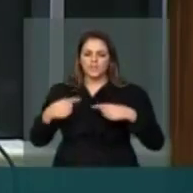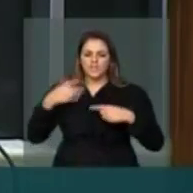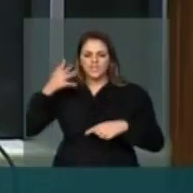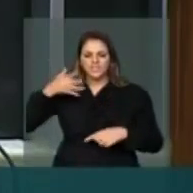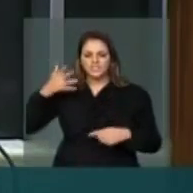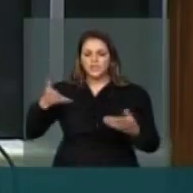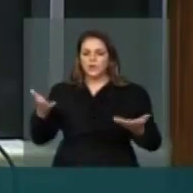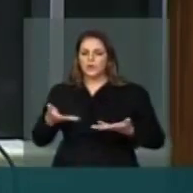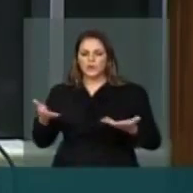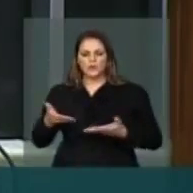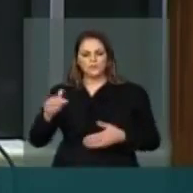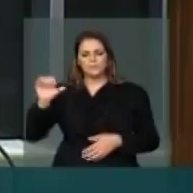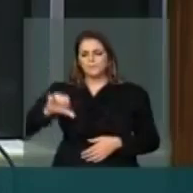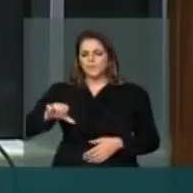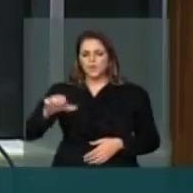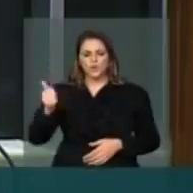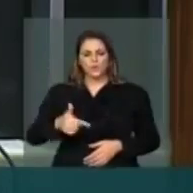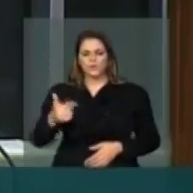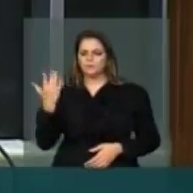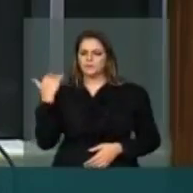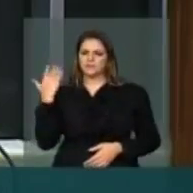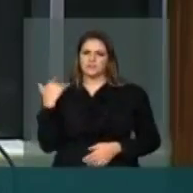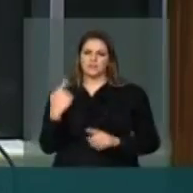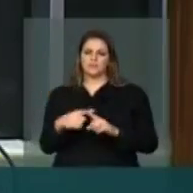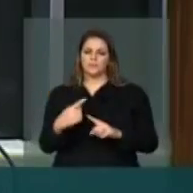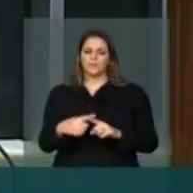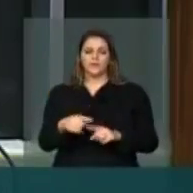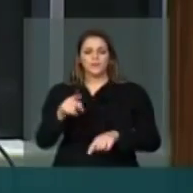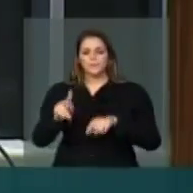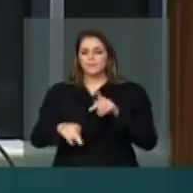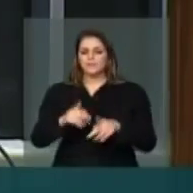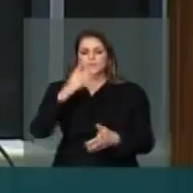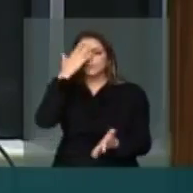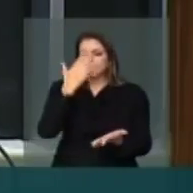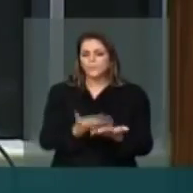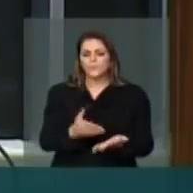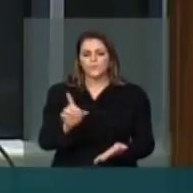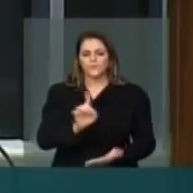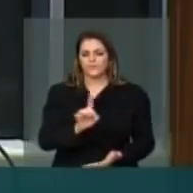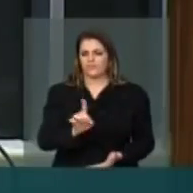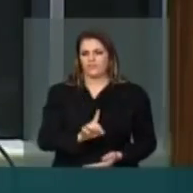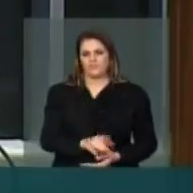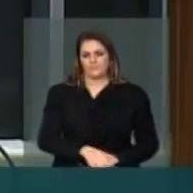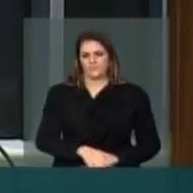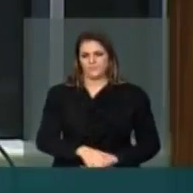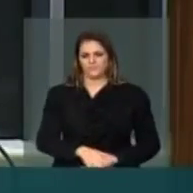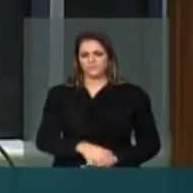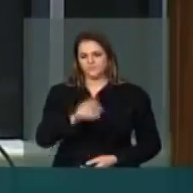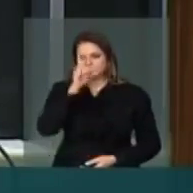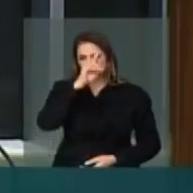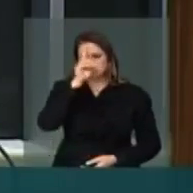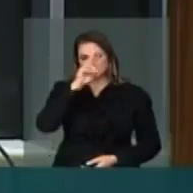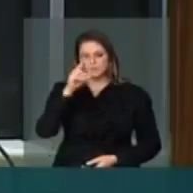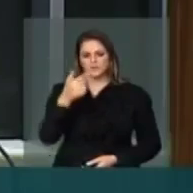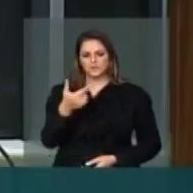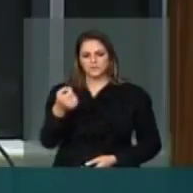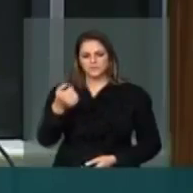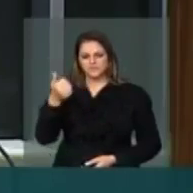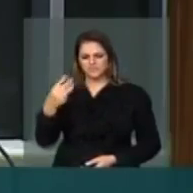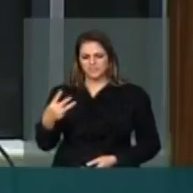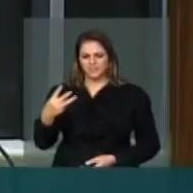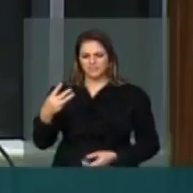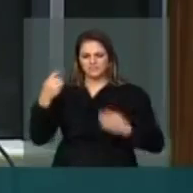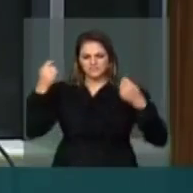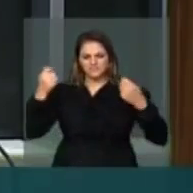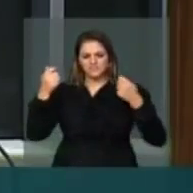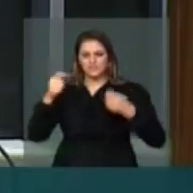Brasil, mais do que ontem, de profunda falta de credibilidade. Aquele clamor de 2013, não nos representam,